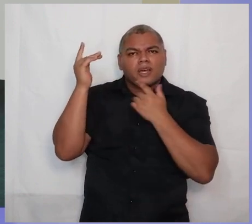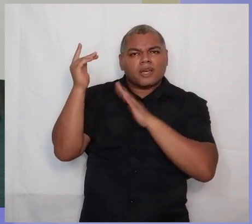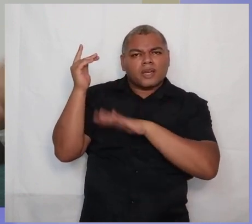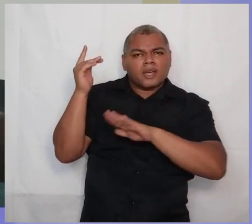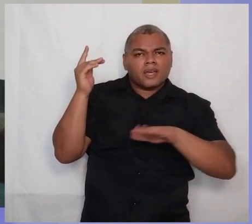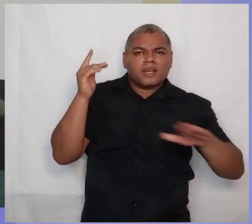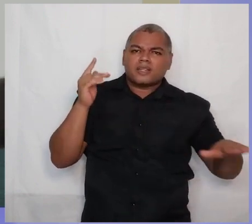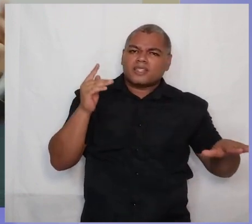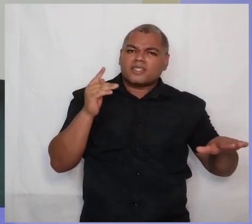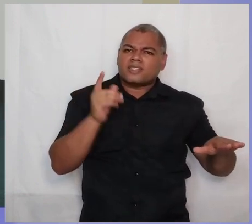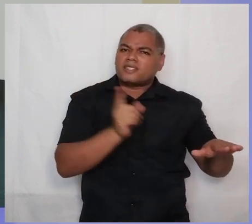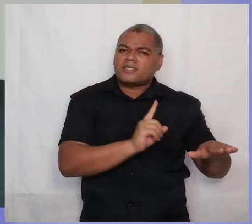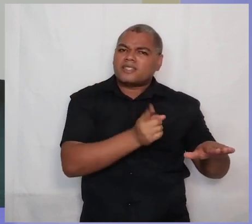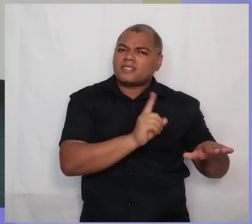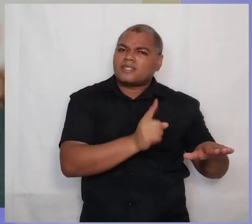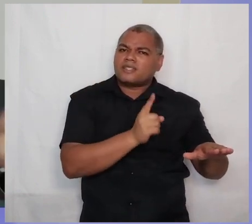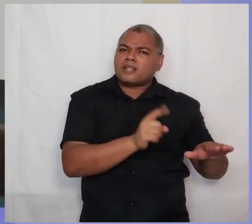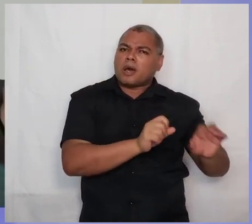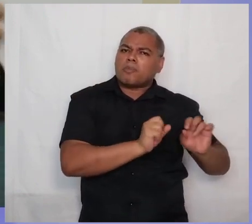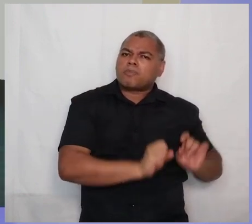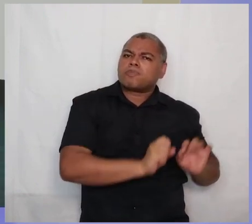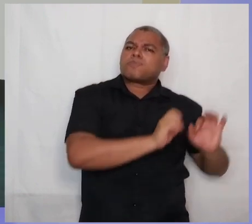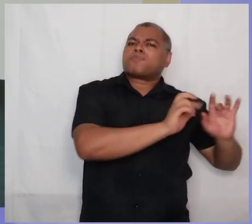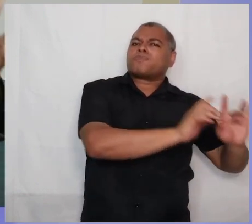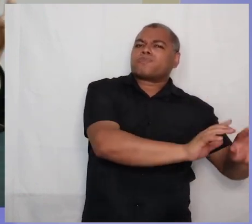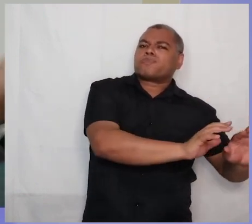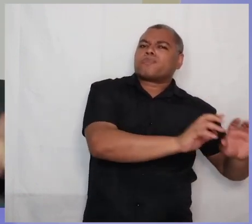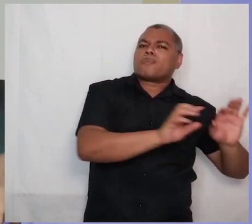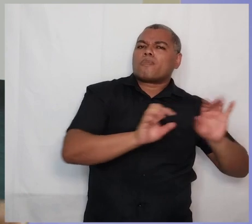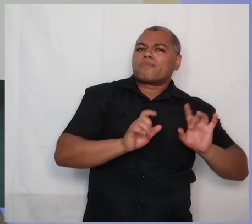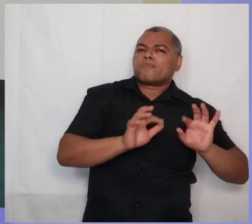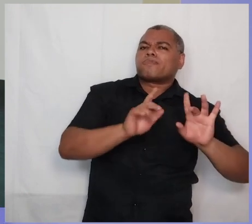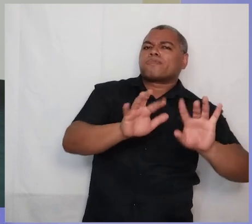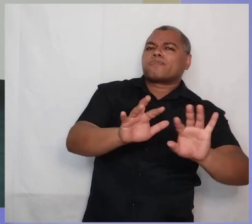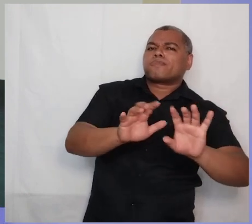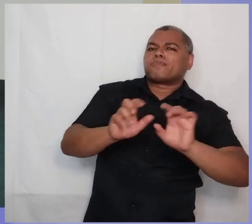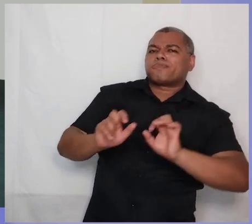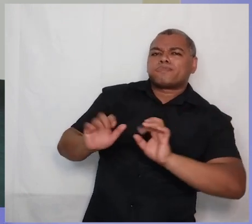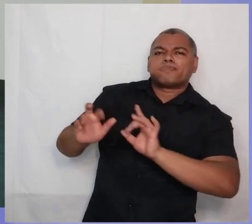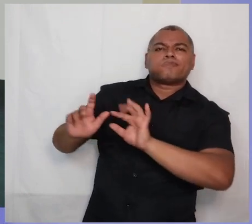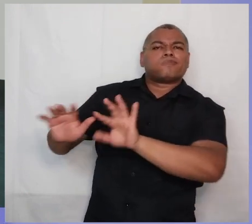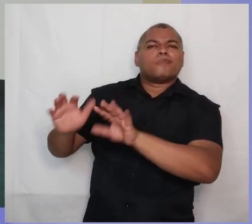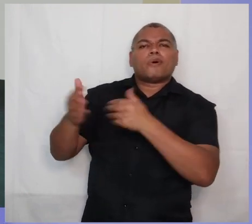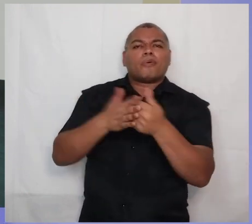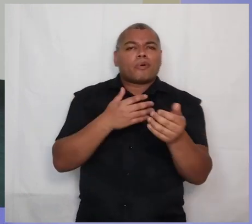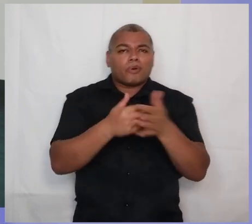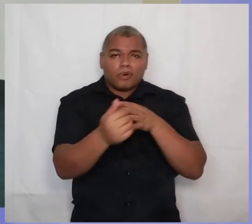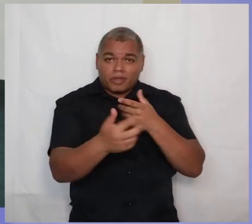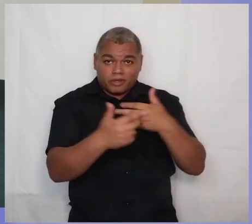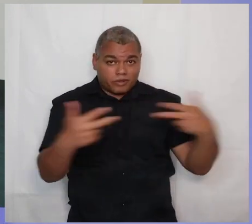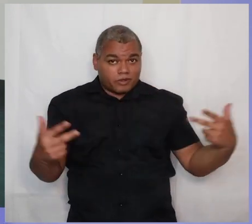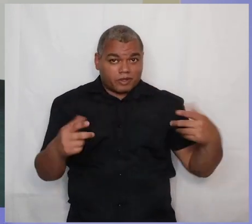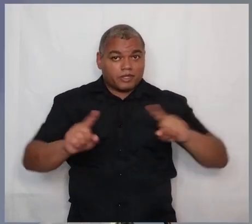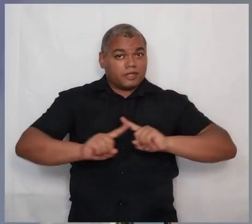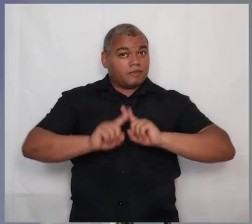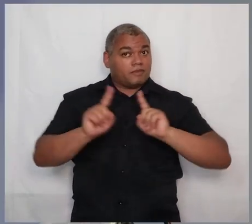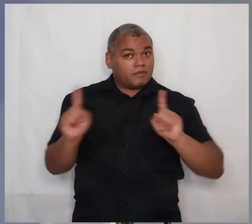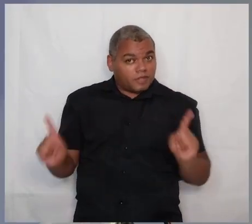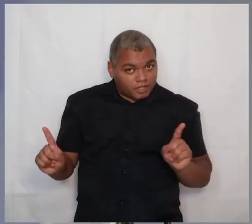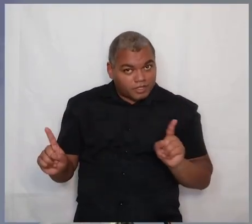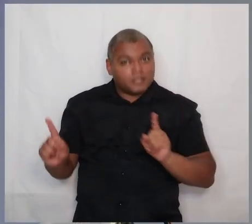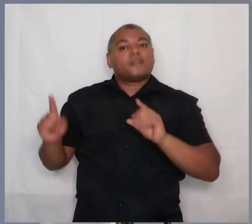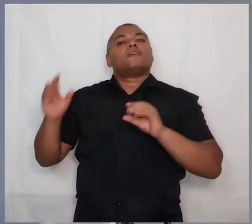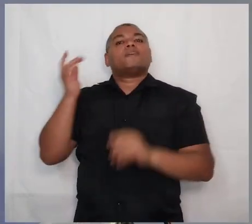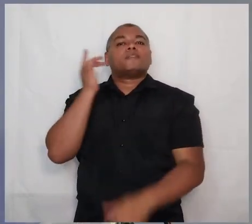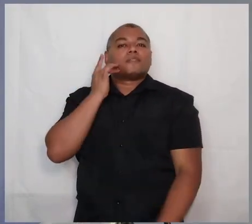susceptíveis a qualquer coisa que passa por aí, qualquer vento de doutrina, mas crentes maduros. Ele